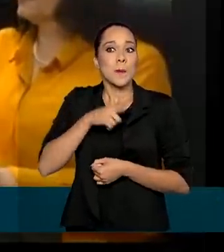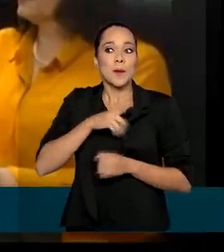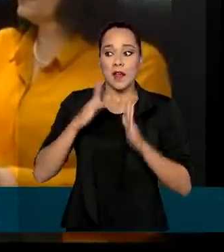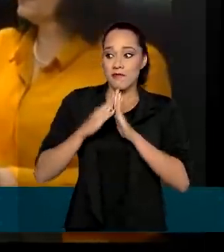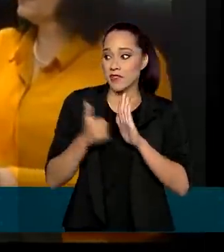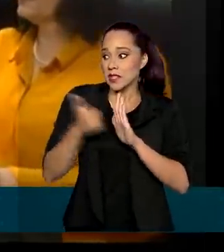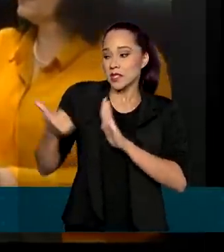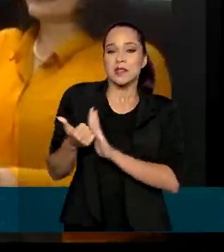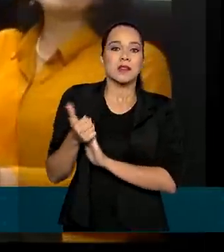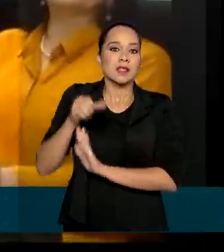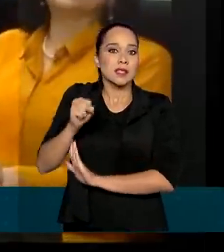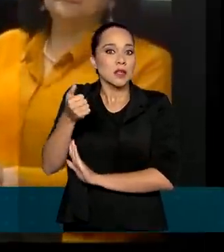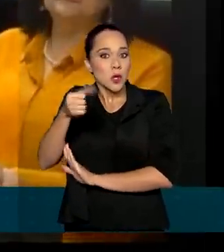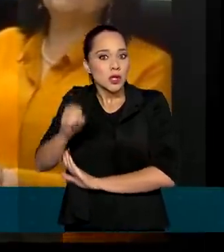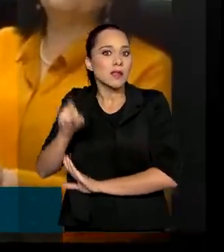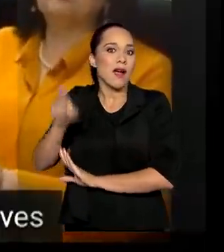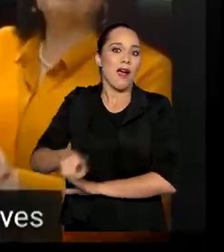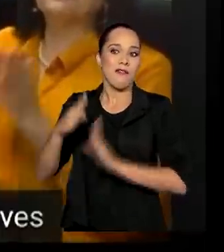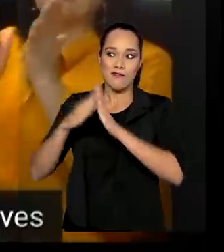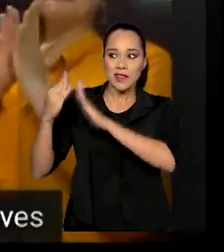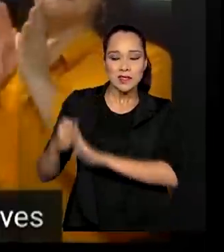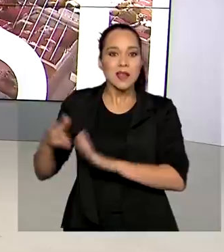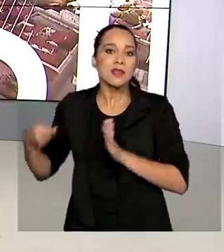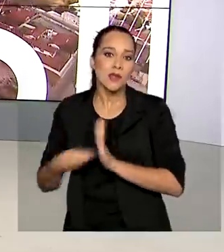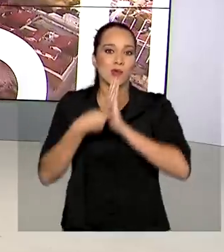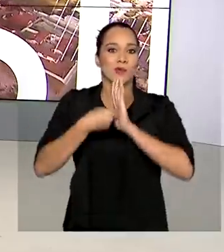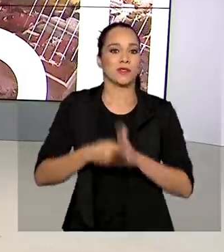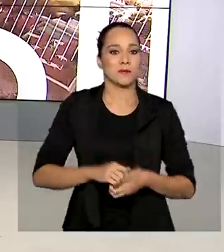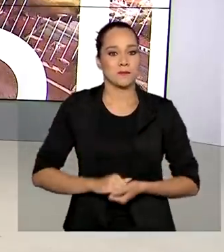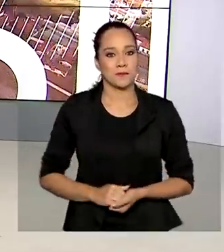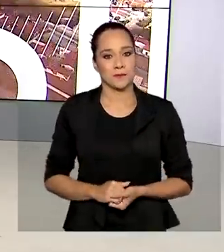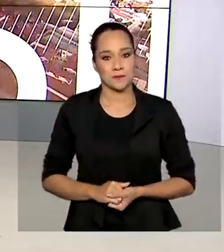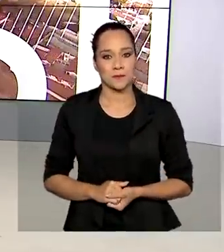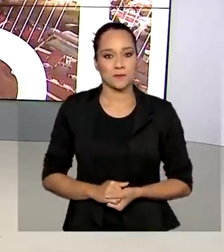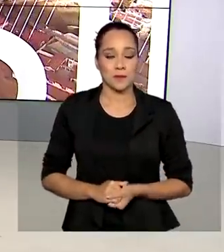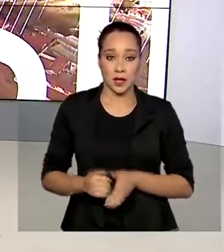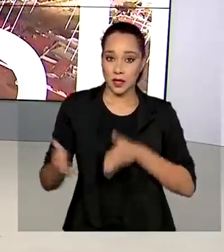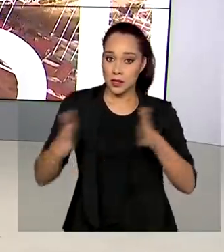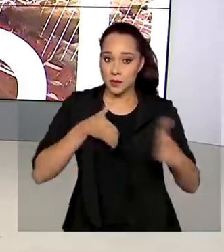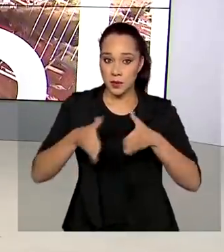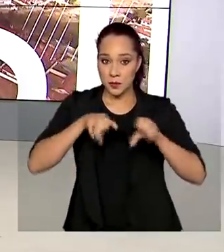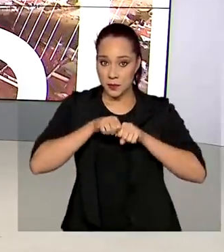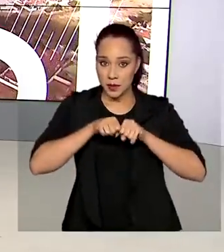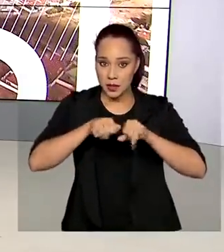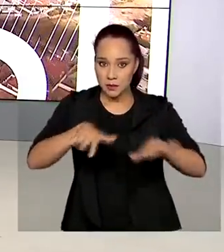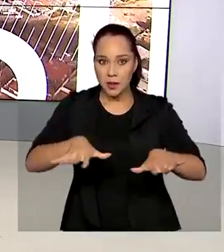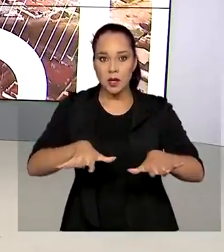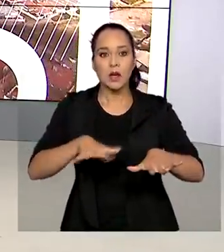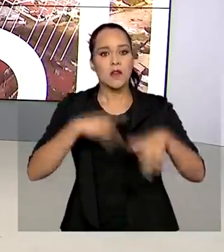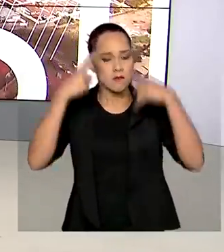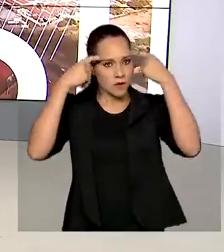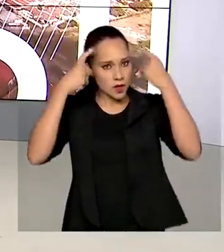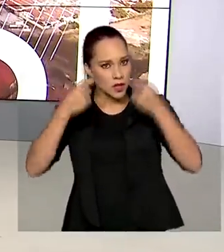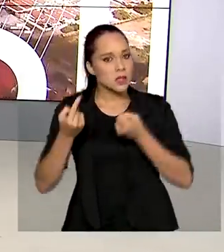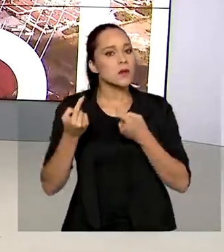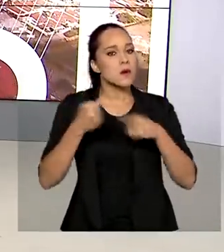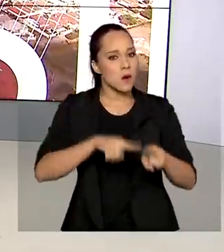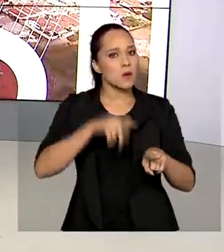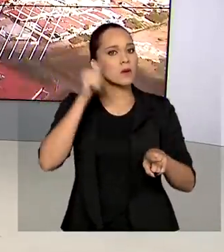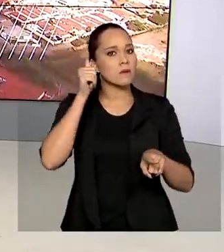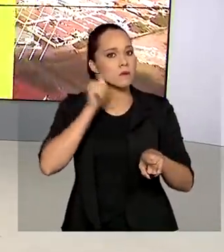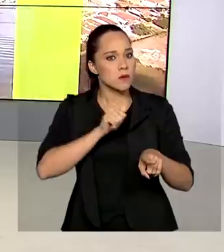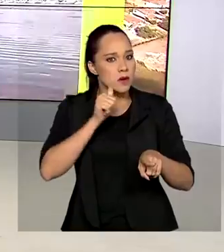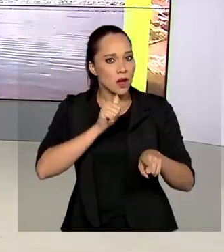manda para o 180 e a vizinha faz a denúncia por ela. E durante a pandemia, os casos de violência contra a mulher